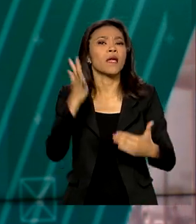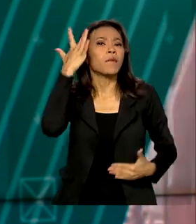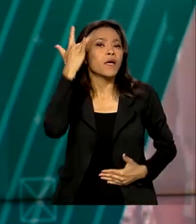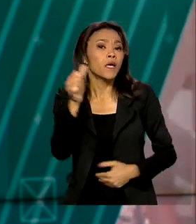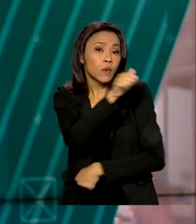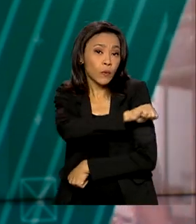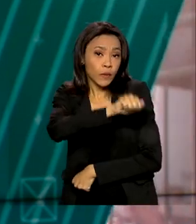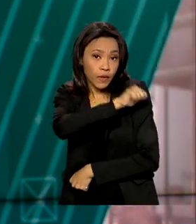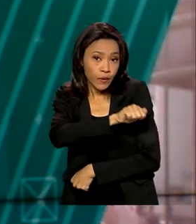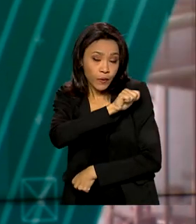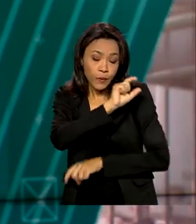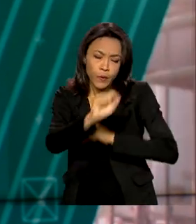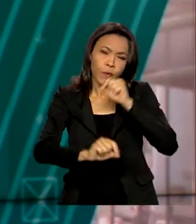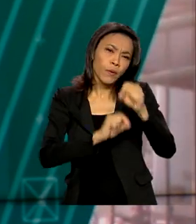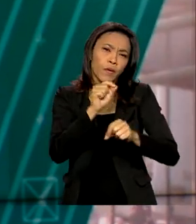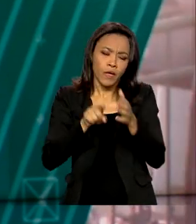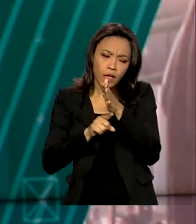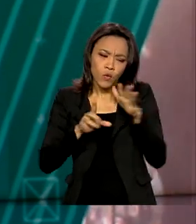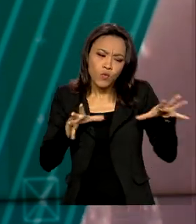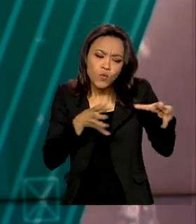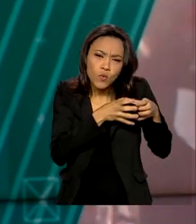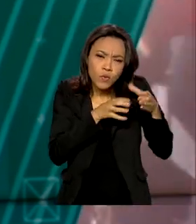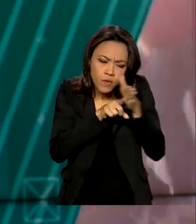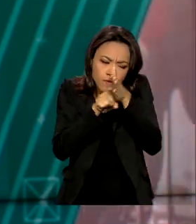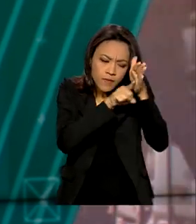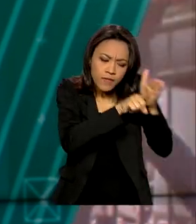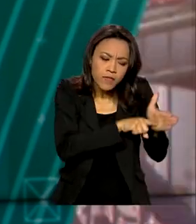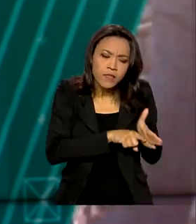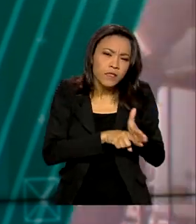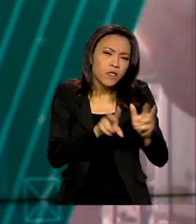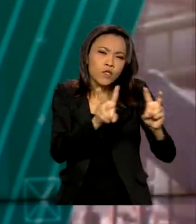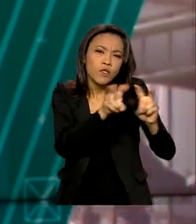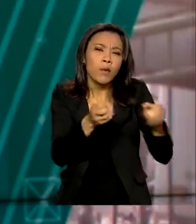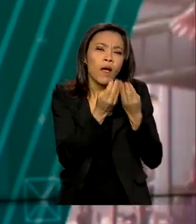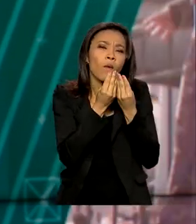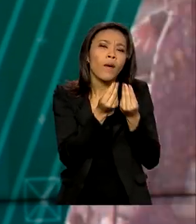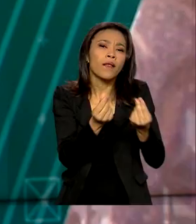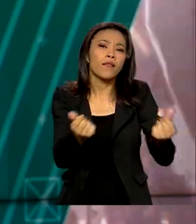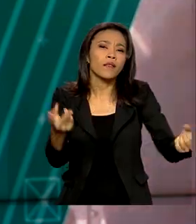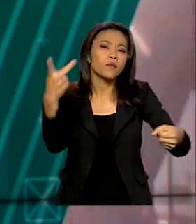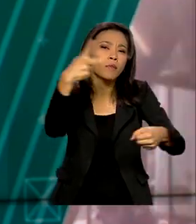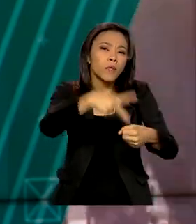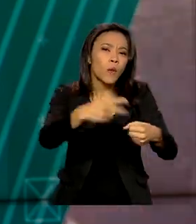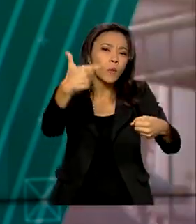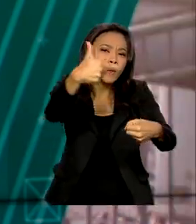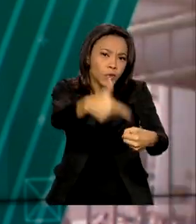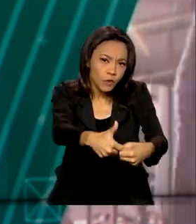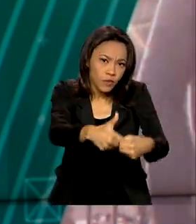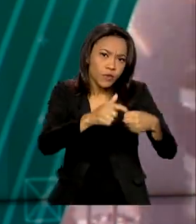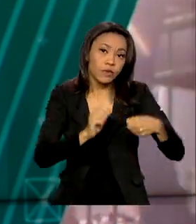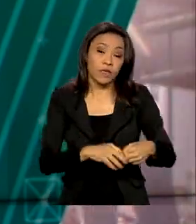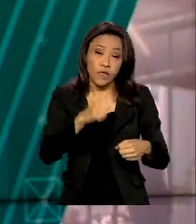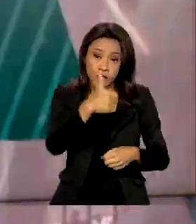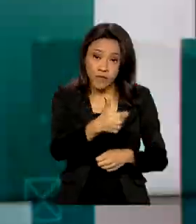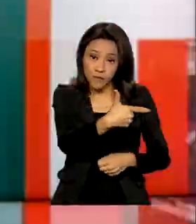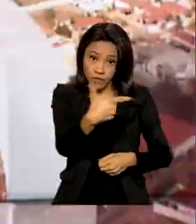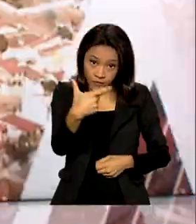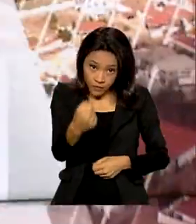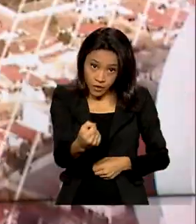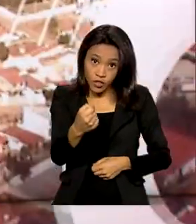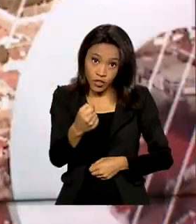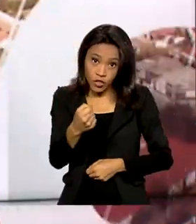Petróleo Real, que fiscaliza a qualidade e o preço dos combustíveis no Estado. 120 postos vão ser